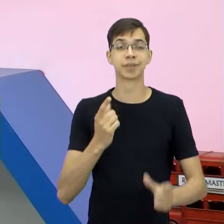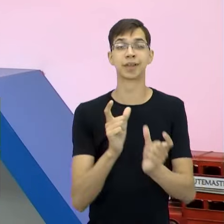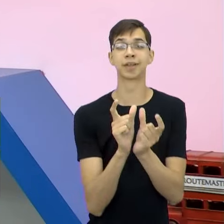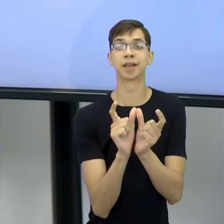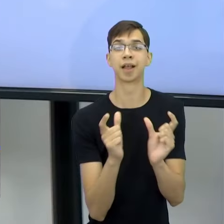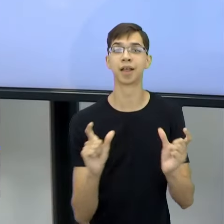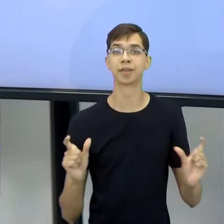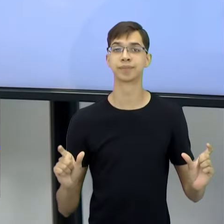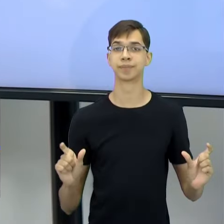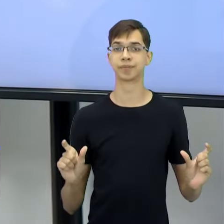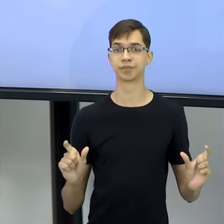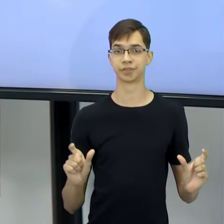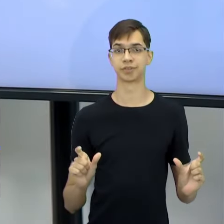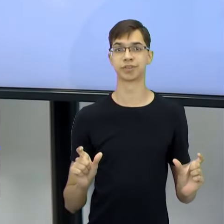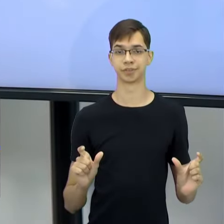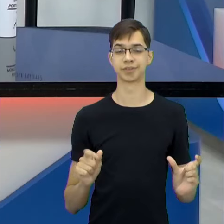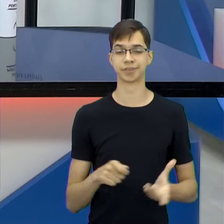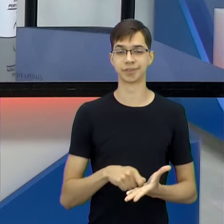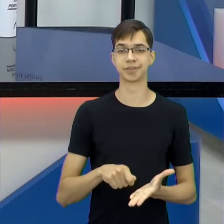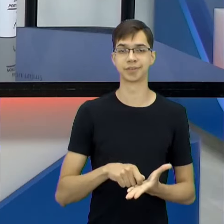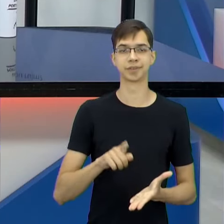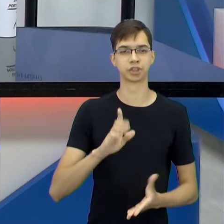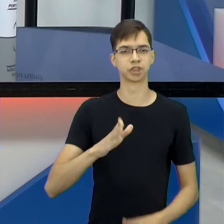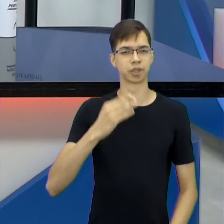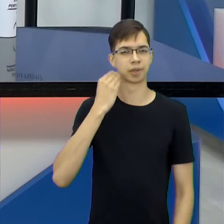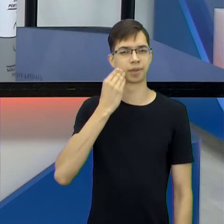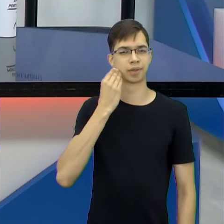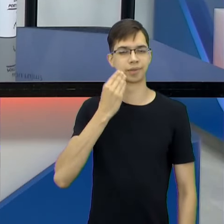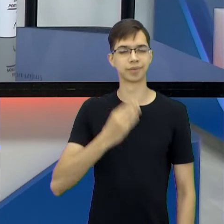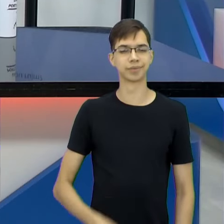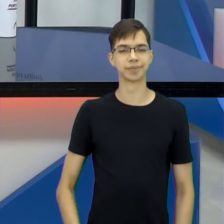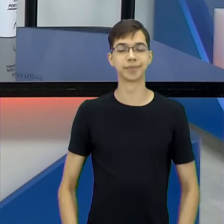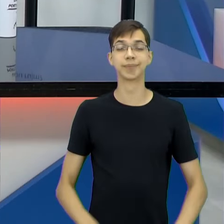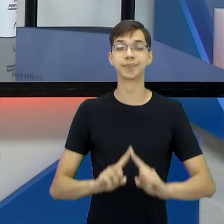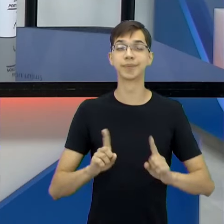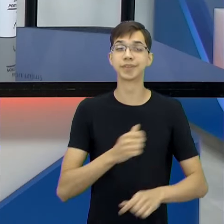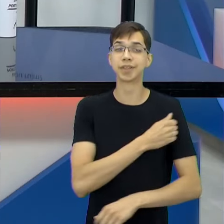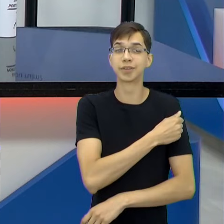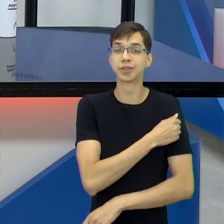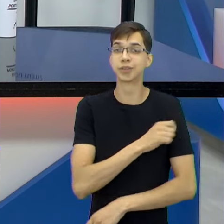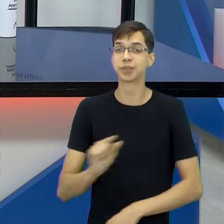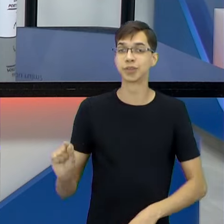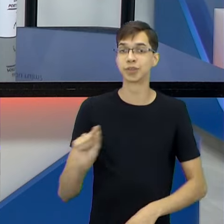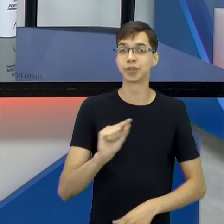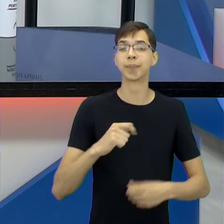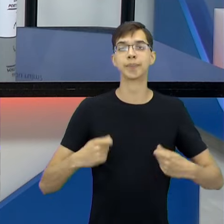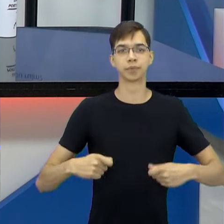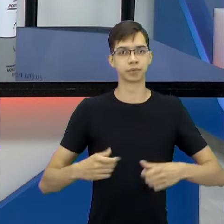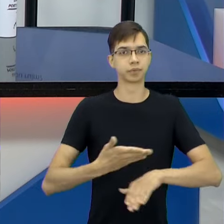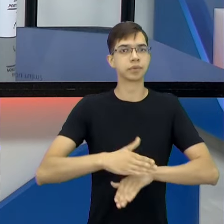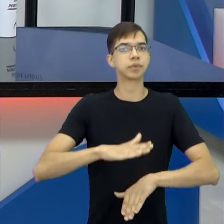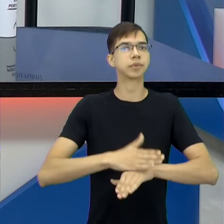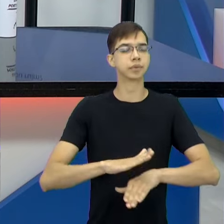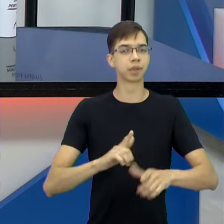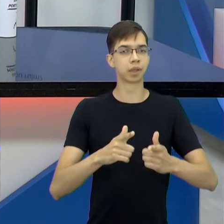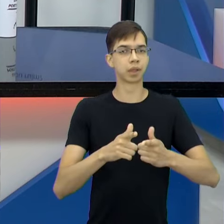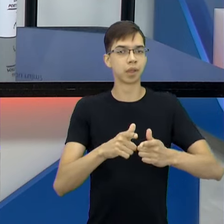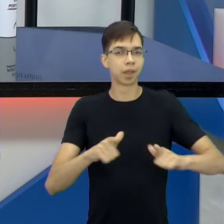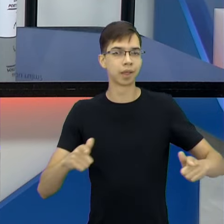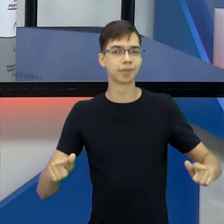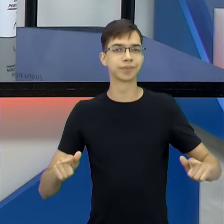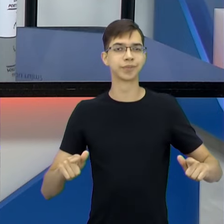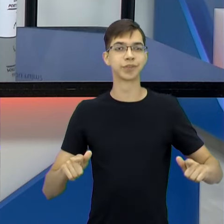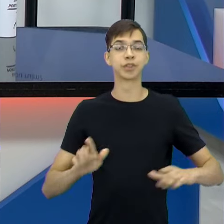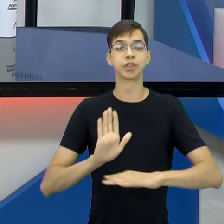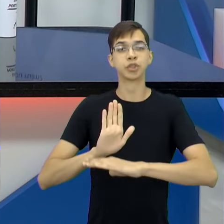a escrita. Então, eu ia falar sobre isso. Eles vão aprimorar isso aí na escrita da crônica deles. E um ajudando o outro. Eles não precisam